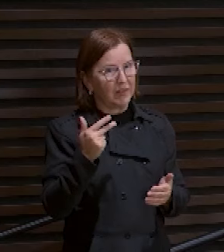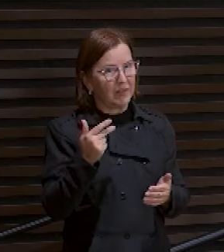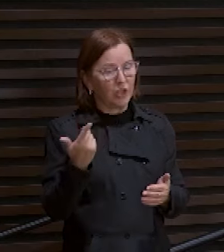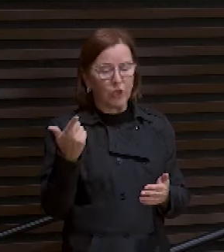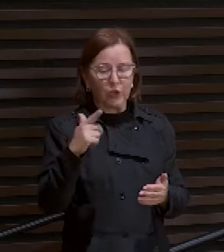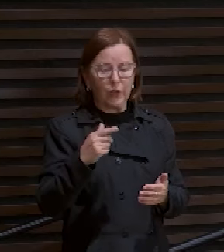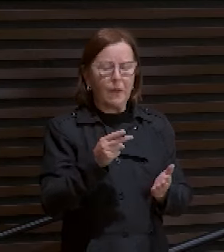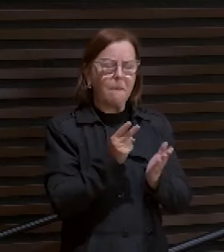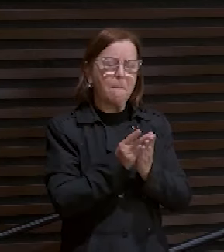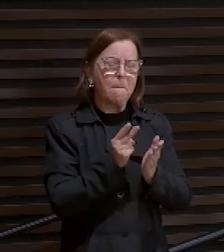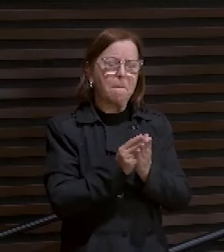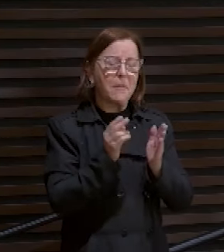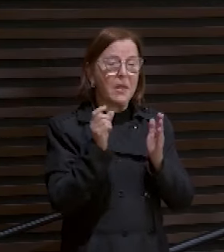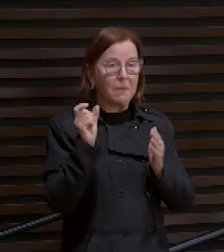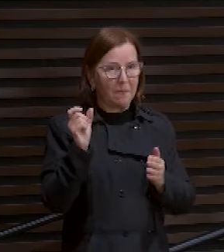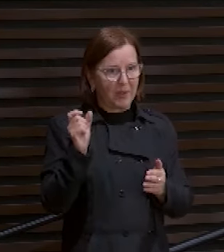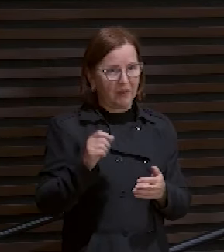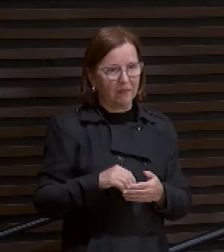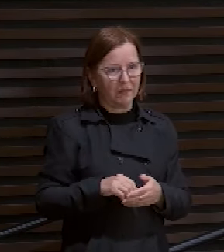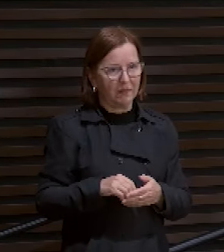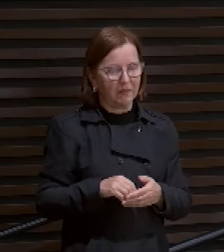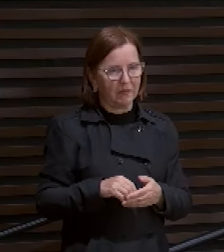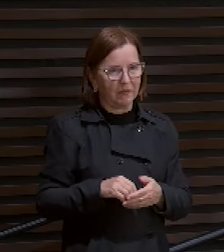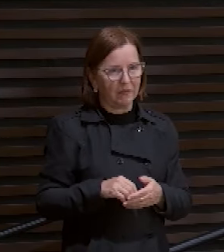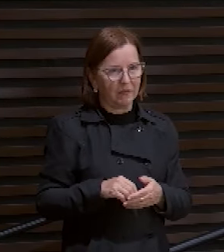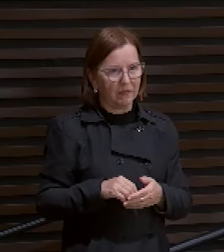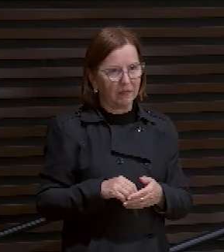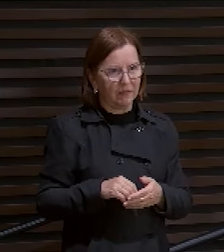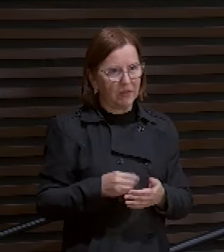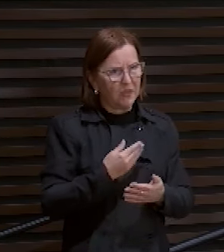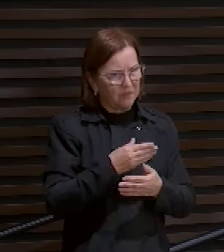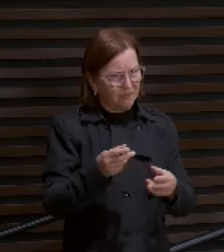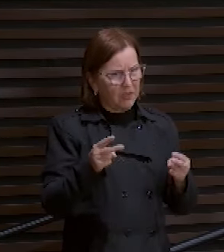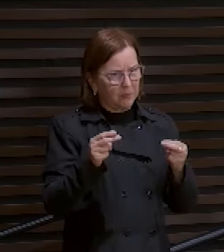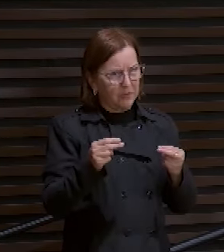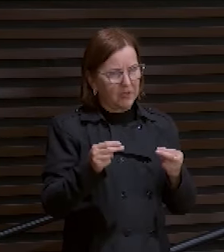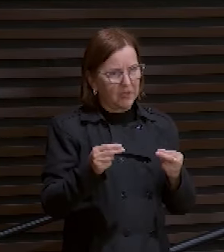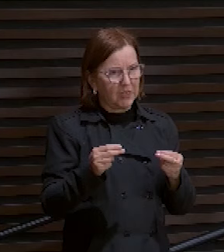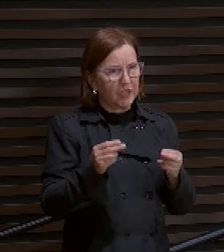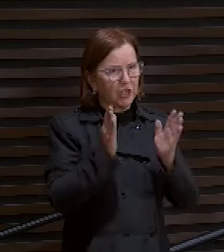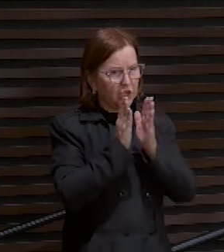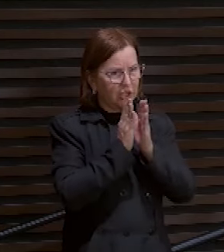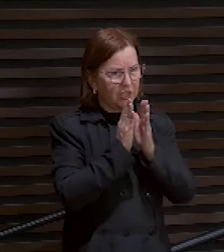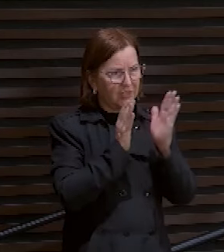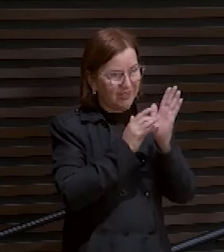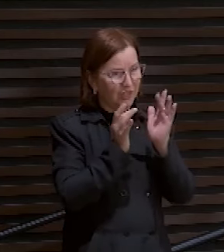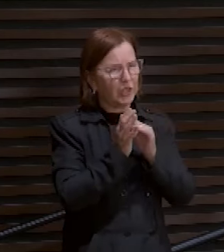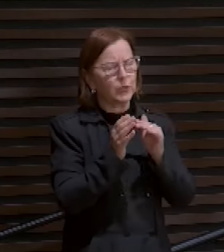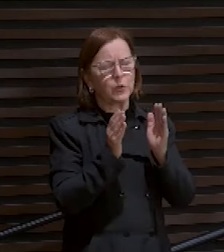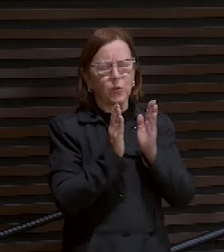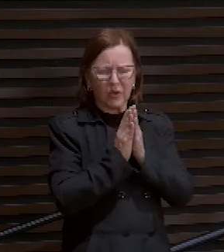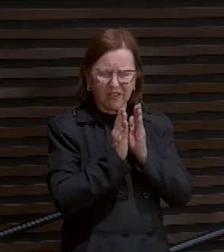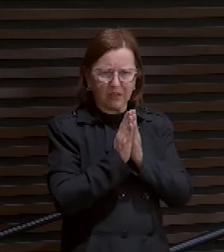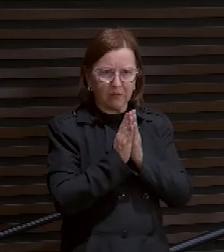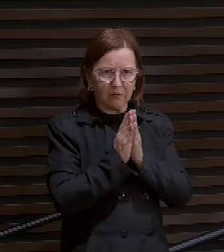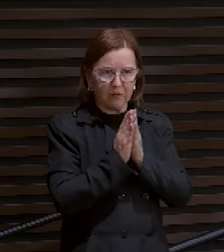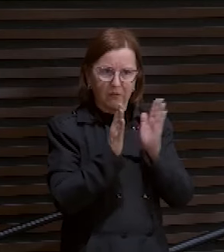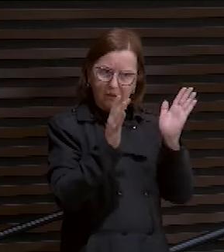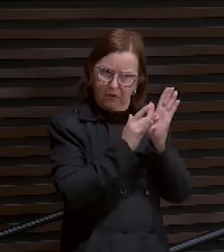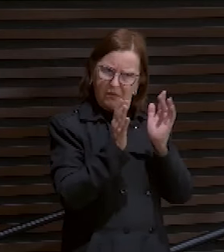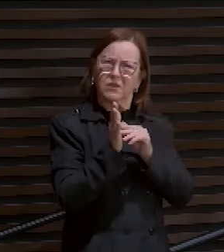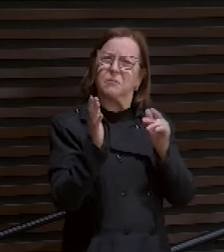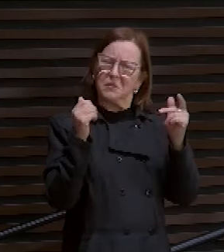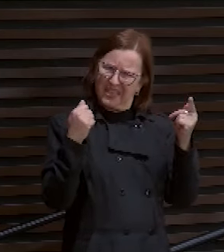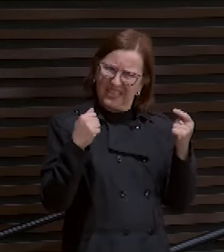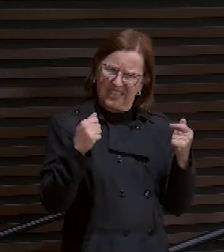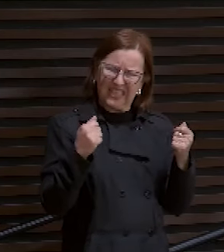reparou que Jesus orava. Tanto que Jesus orava. E ele precisava orar. Por que que ele orava?